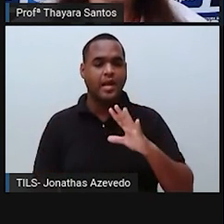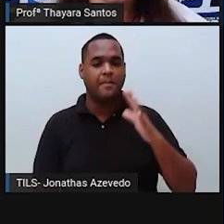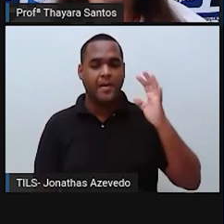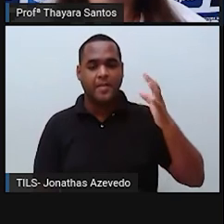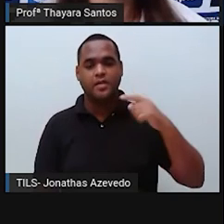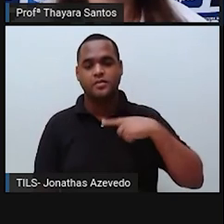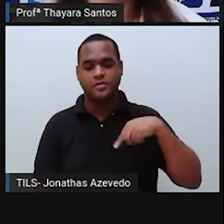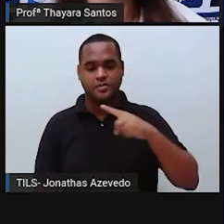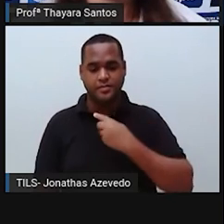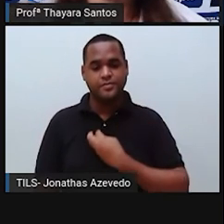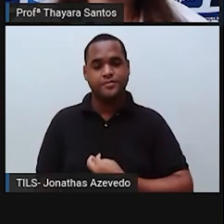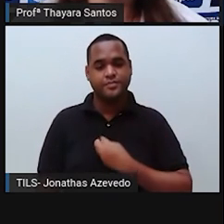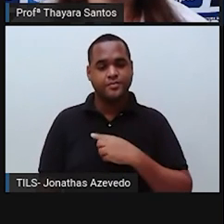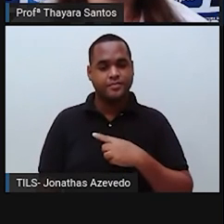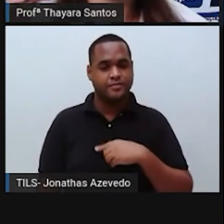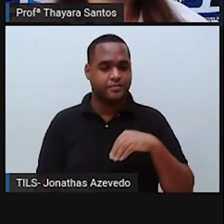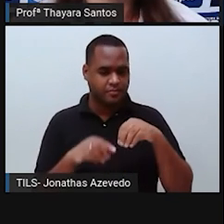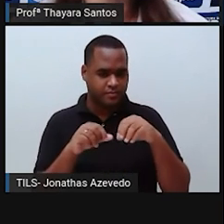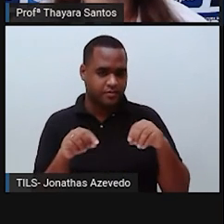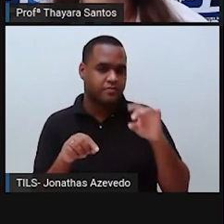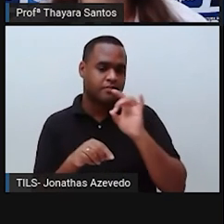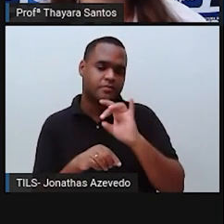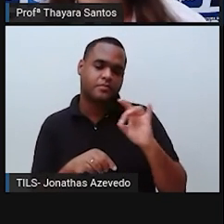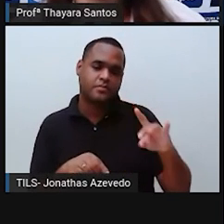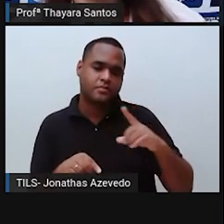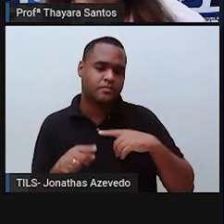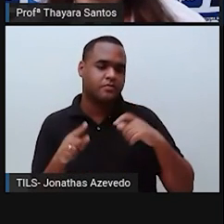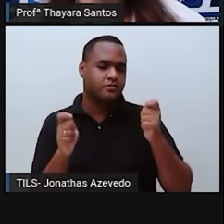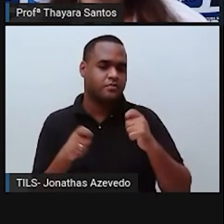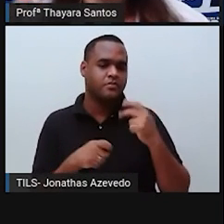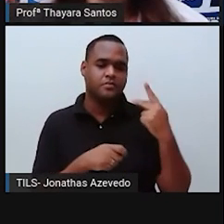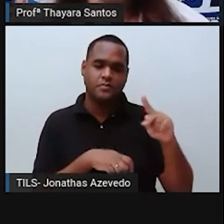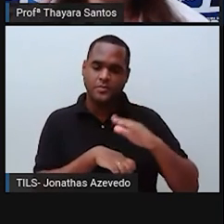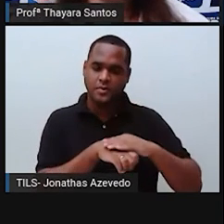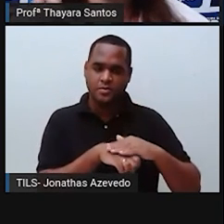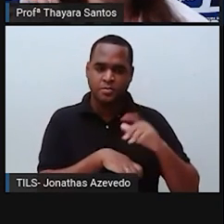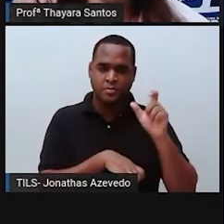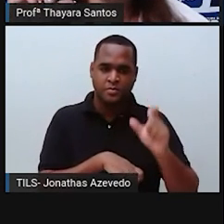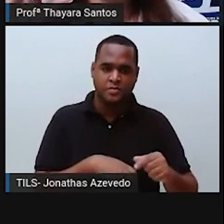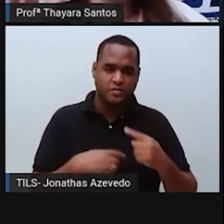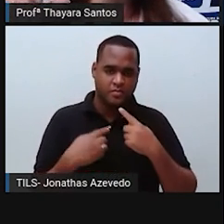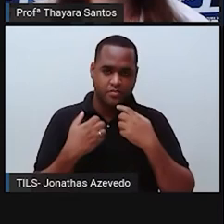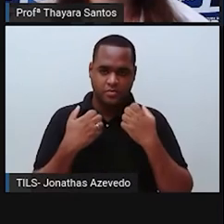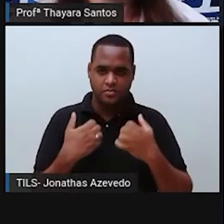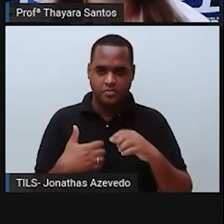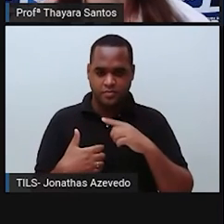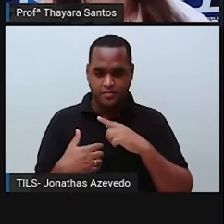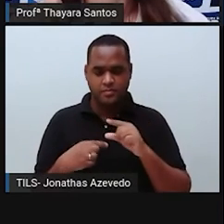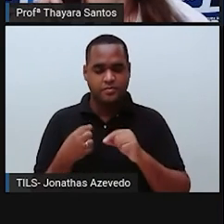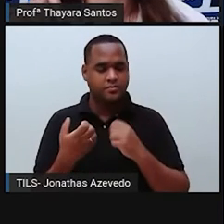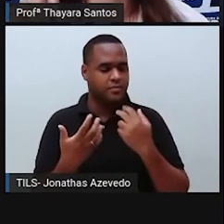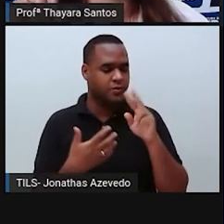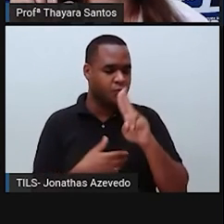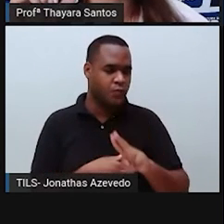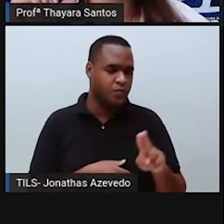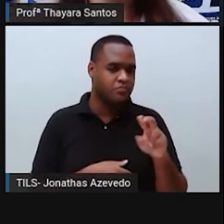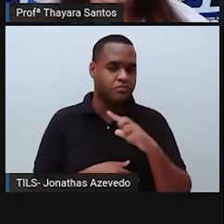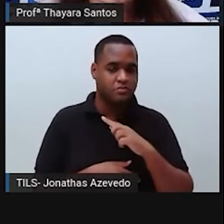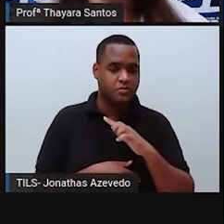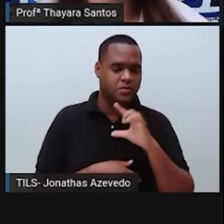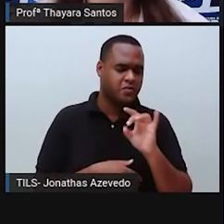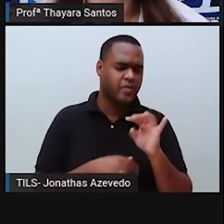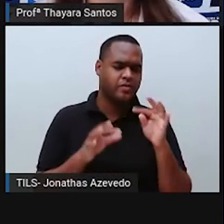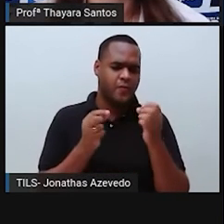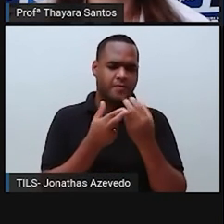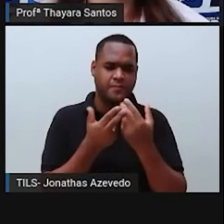nutrientes daquele solo, porque cada planta precisa de nutrientes específicos. E se eu só uso os